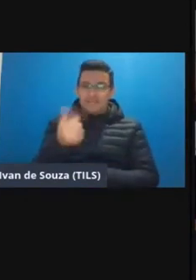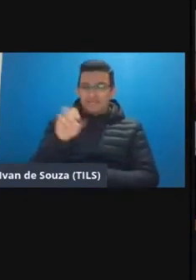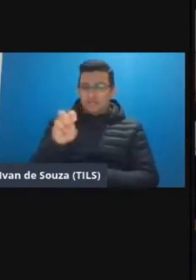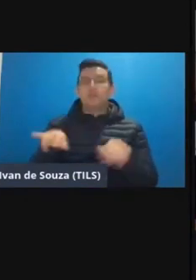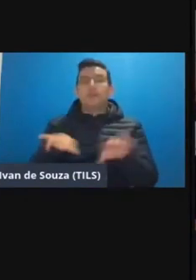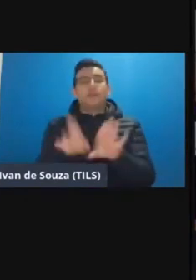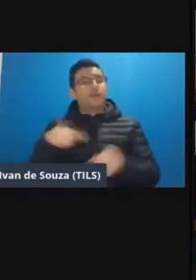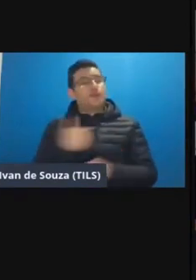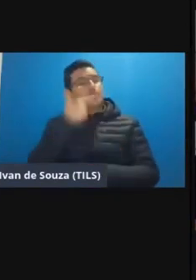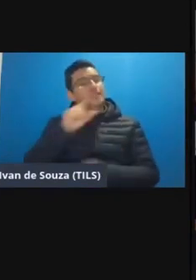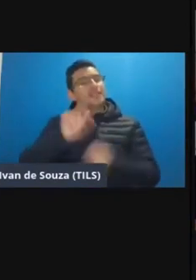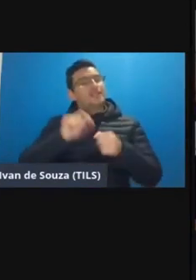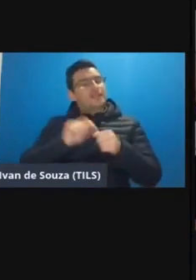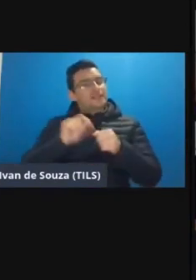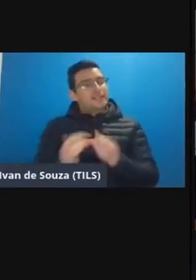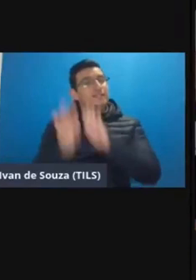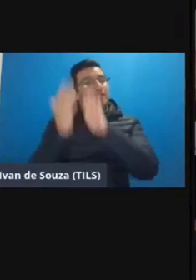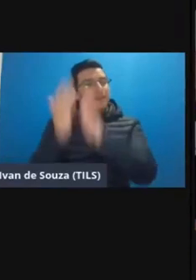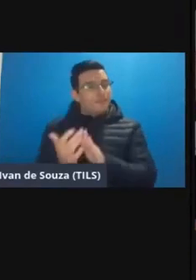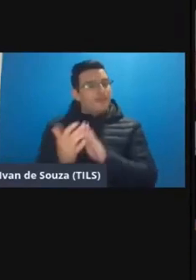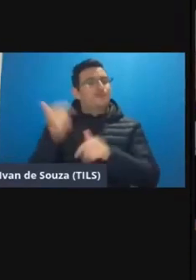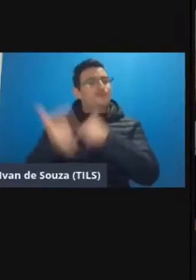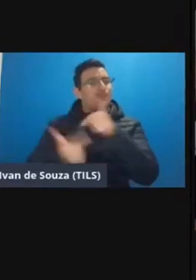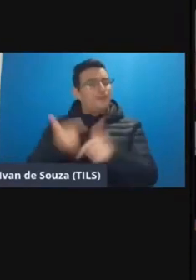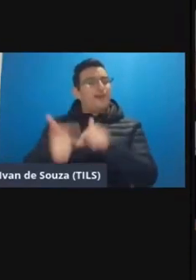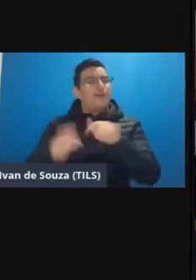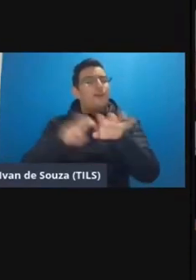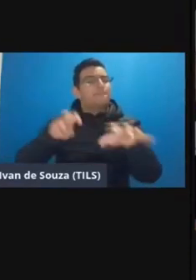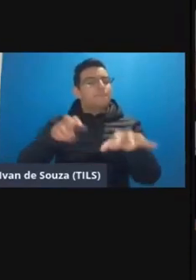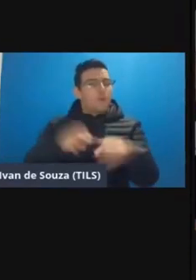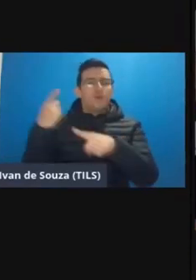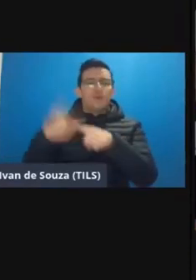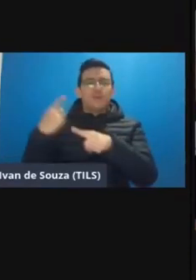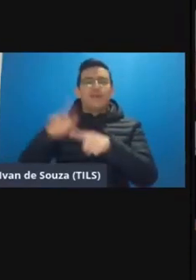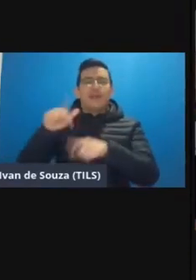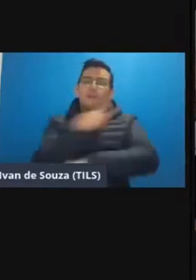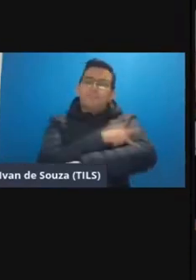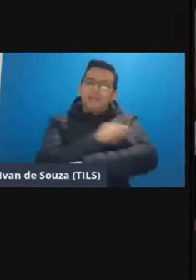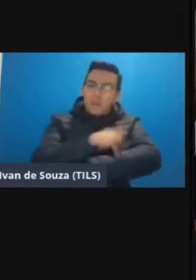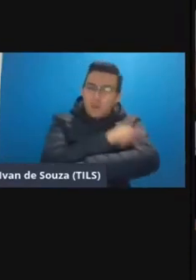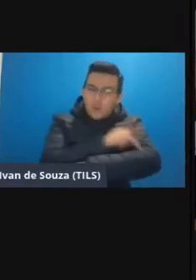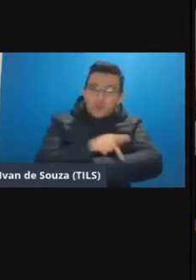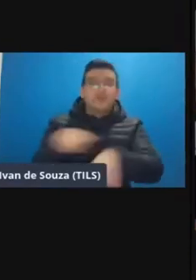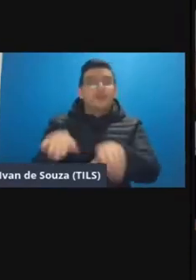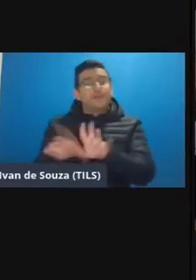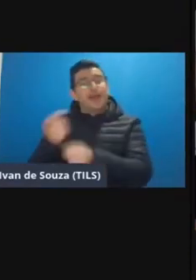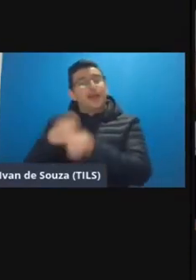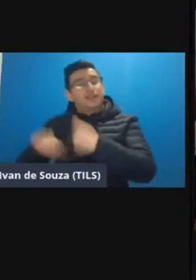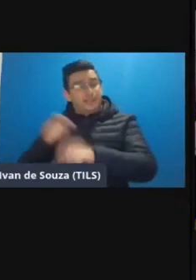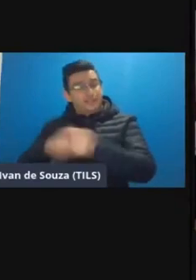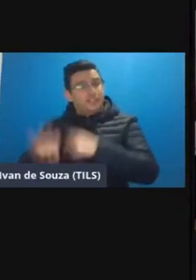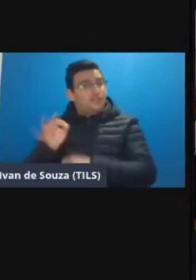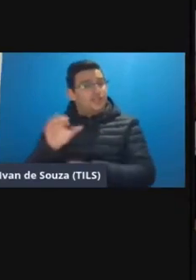pudéssemos fazer esse enfrentamento de trabalho remoto porque era tanto o pedagógico quanto o administrativo